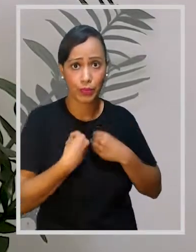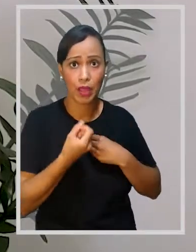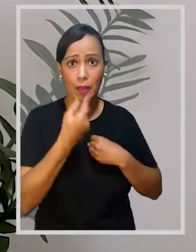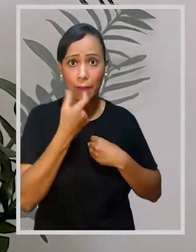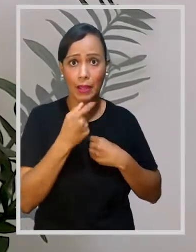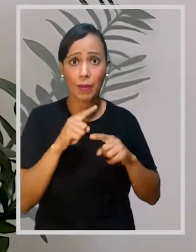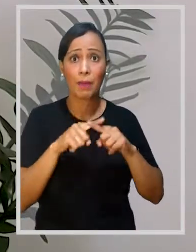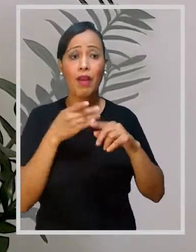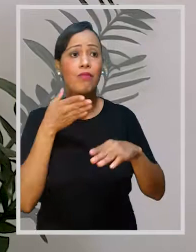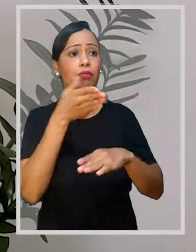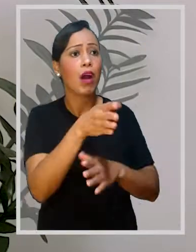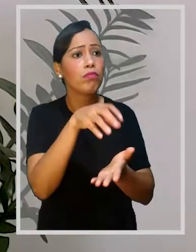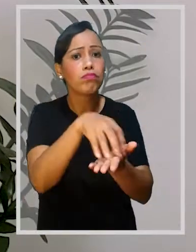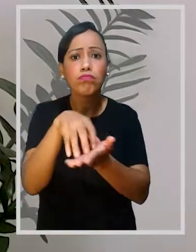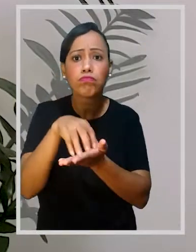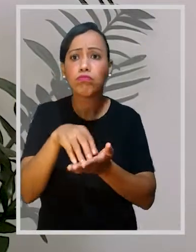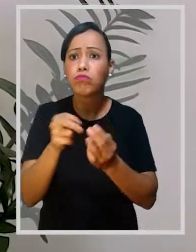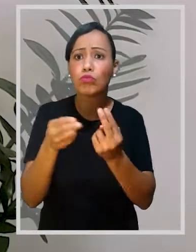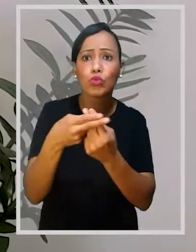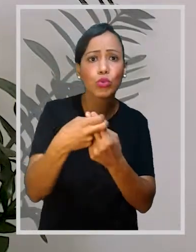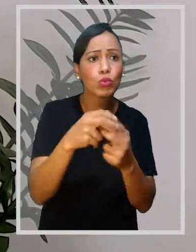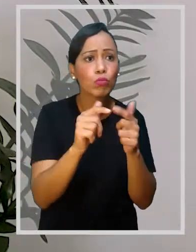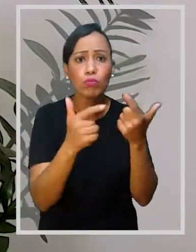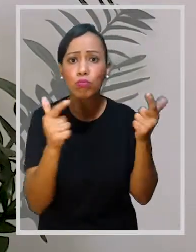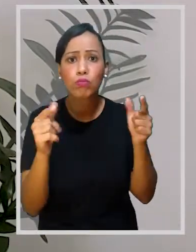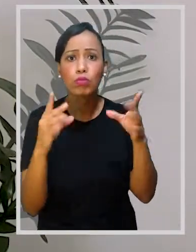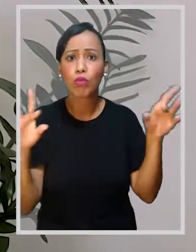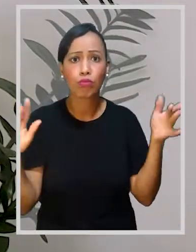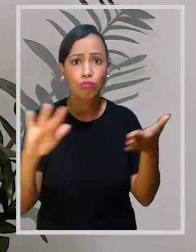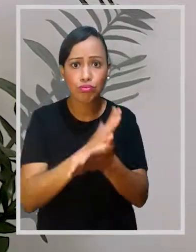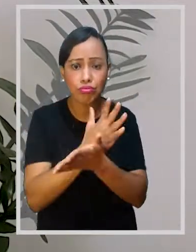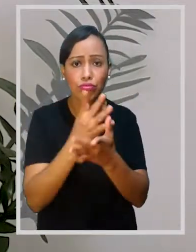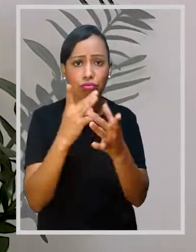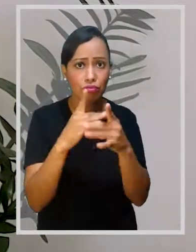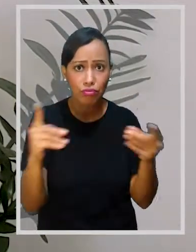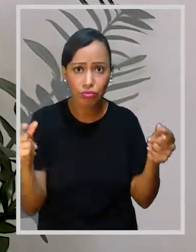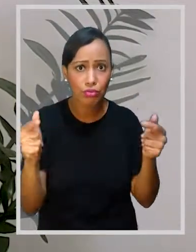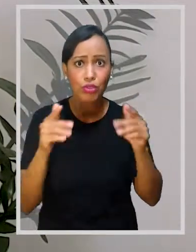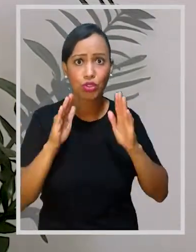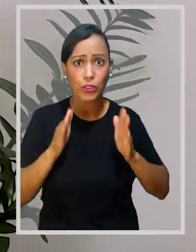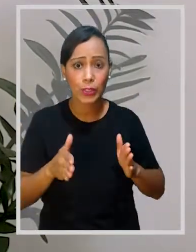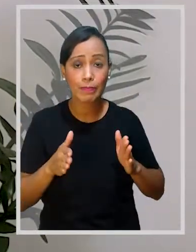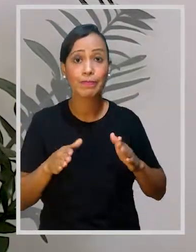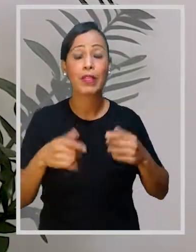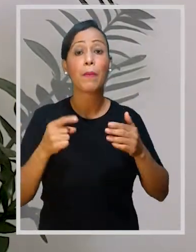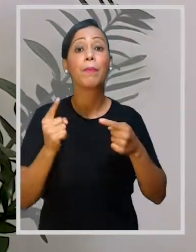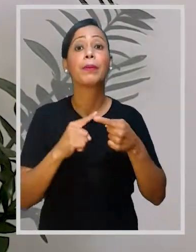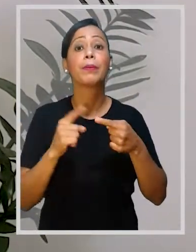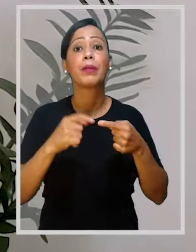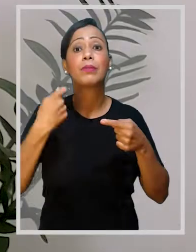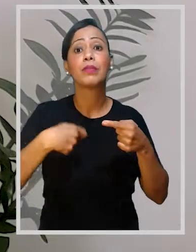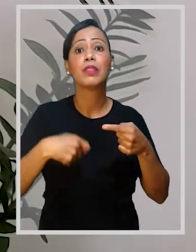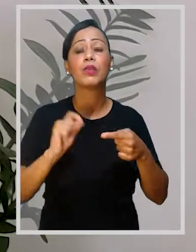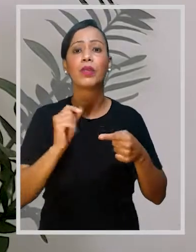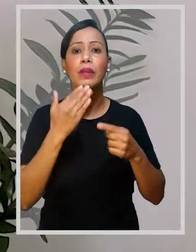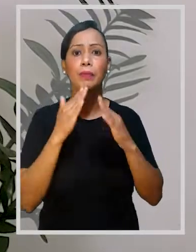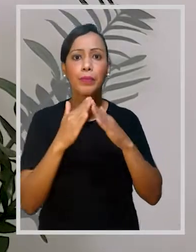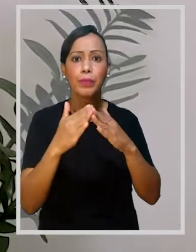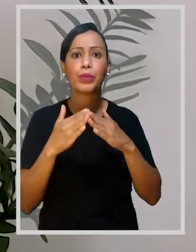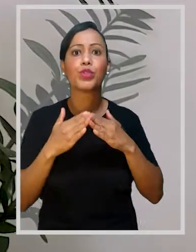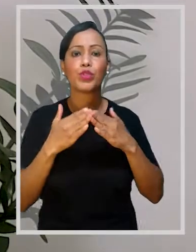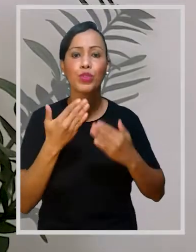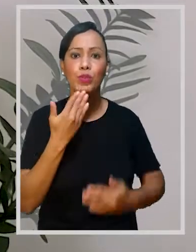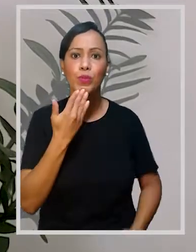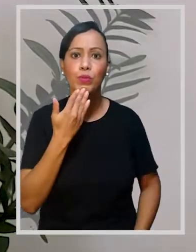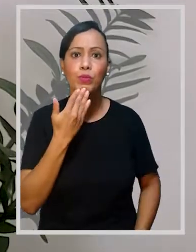isso, se o remédio que o seu médico prescreveu deveria estar disponível no SUS, mas está em falta ou indisponível por qualquer motivo,